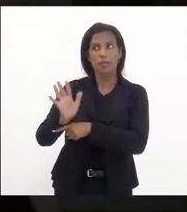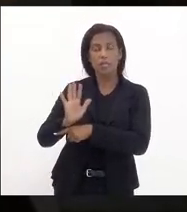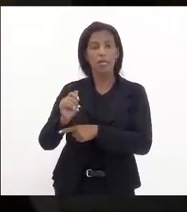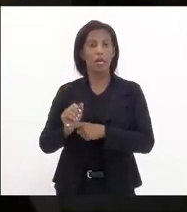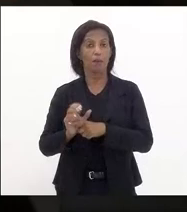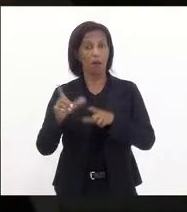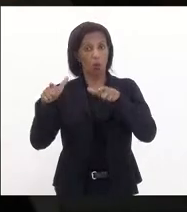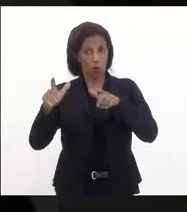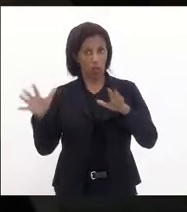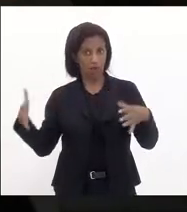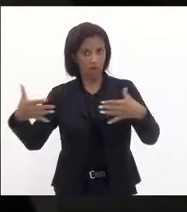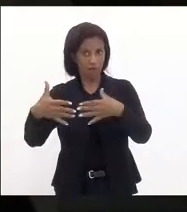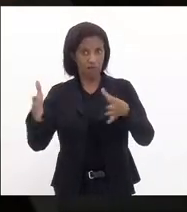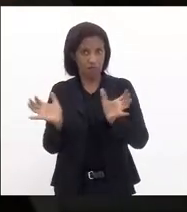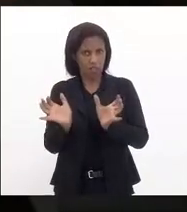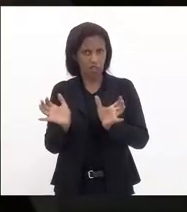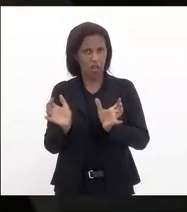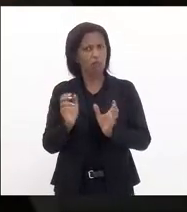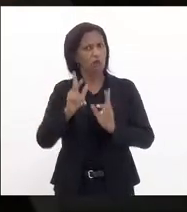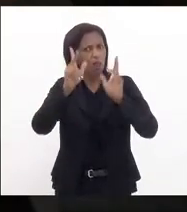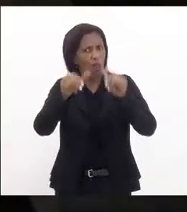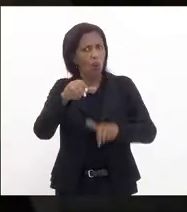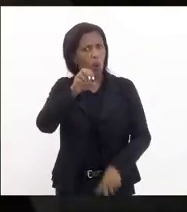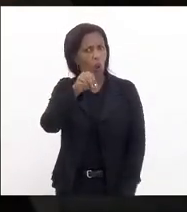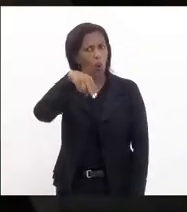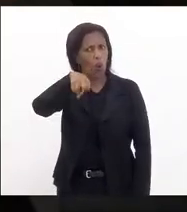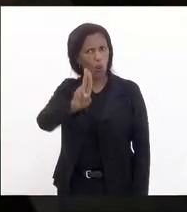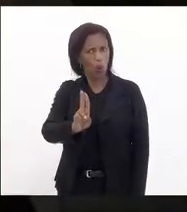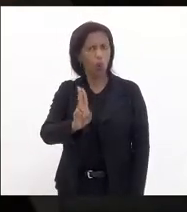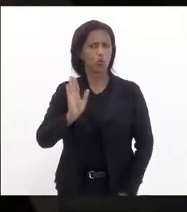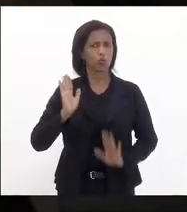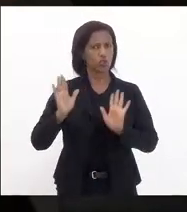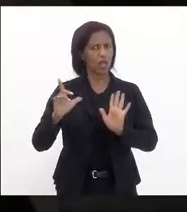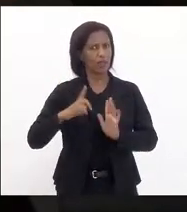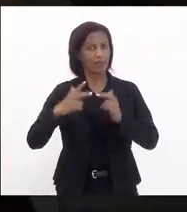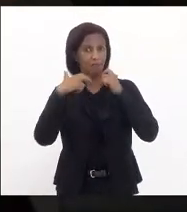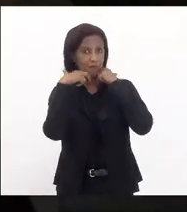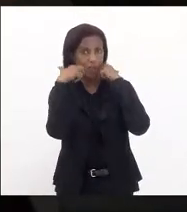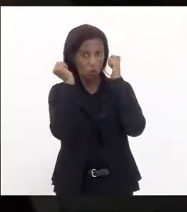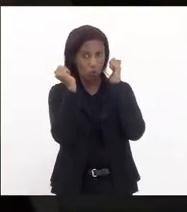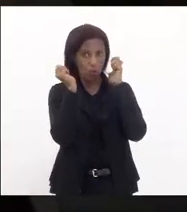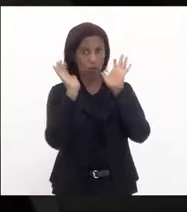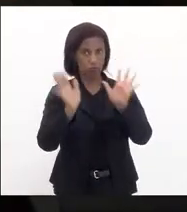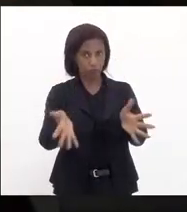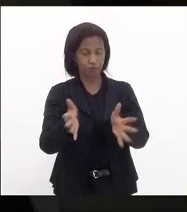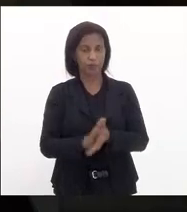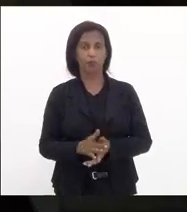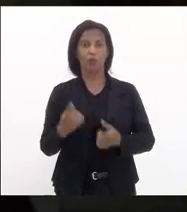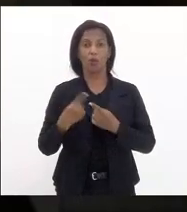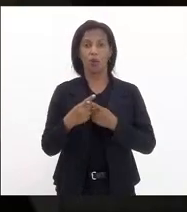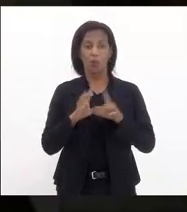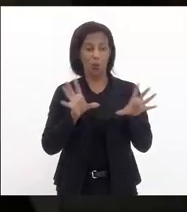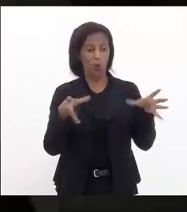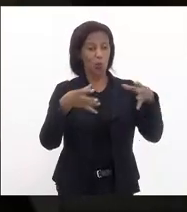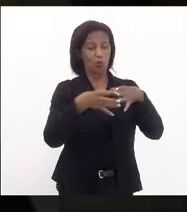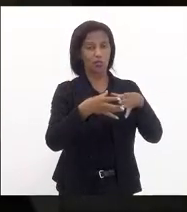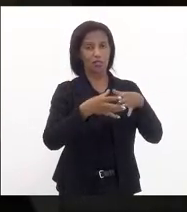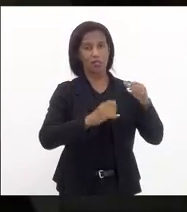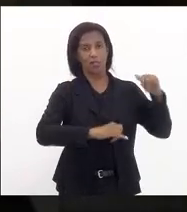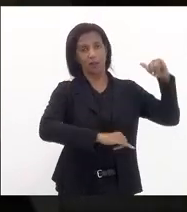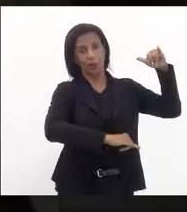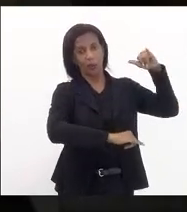ambientes fechados como é o caso da ONU aliás já teve um constrangimento porque como a delegação brasileira